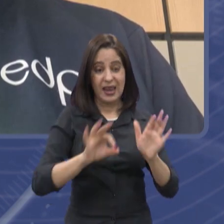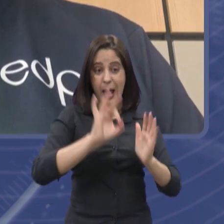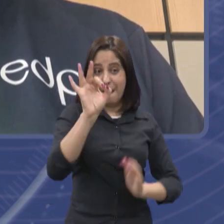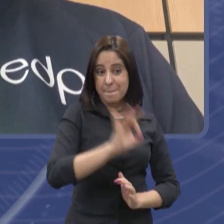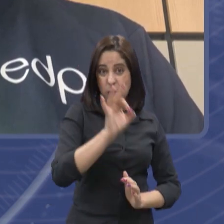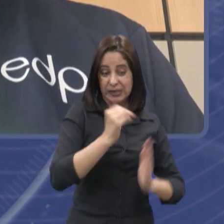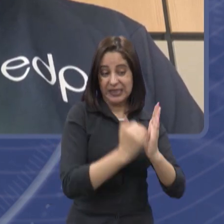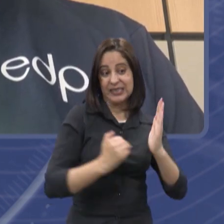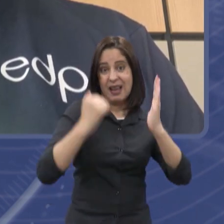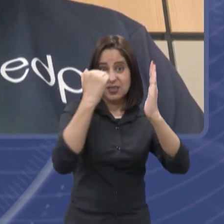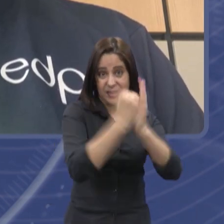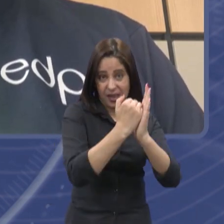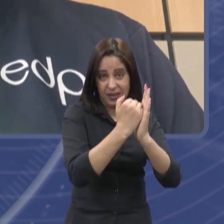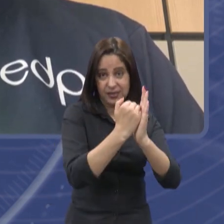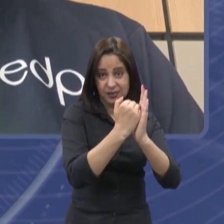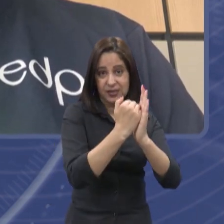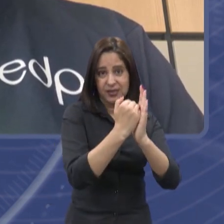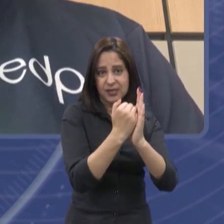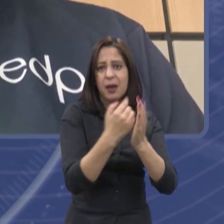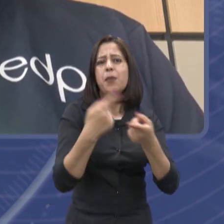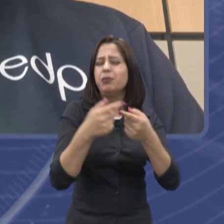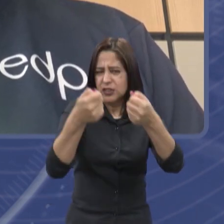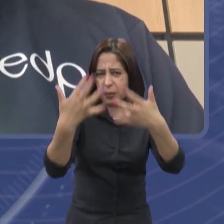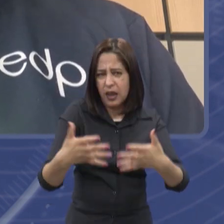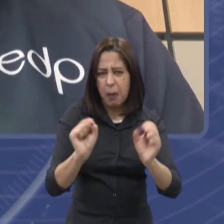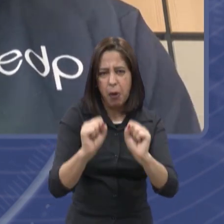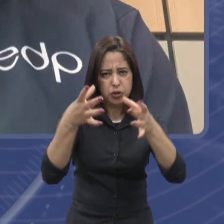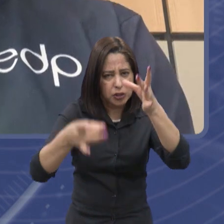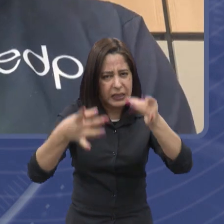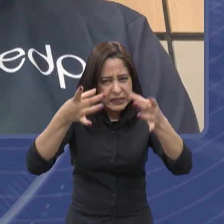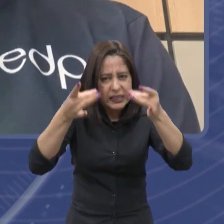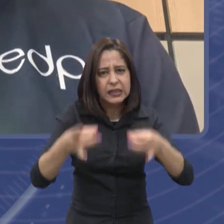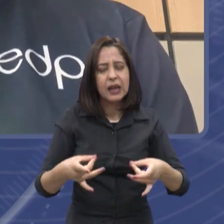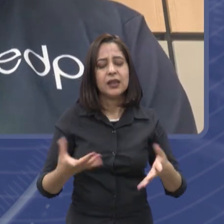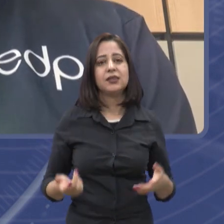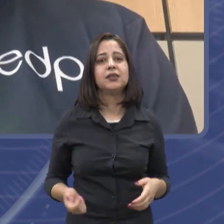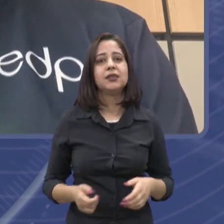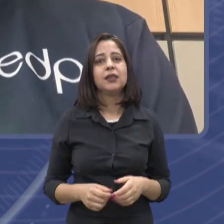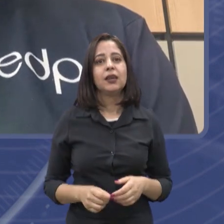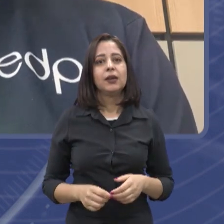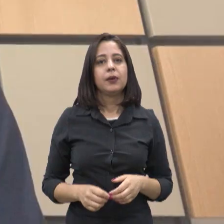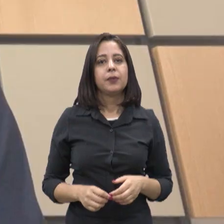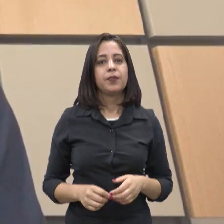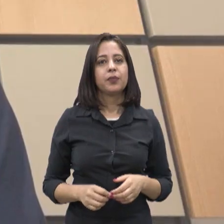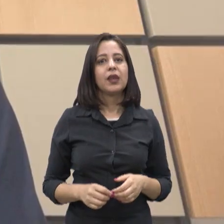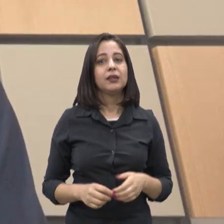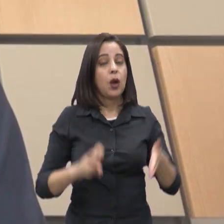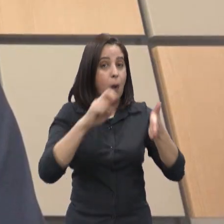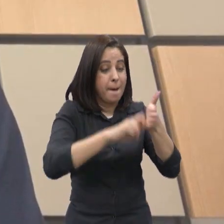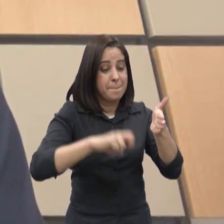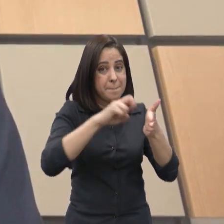custear tudo isso? Explica para a gente na prática. As bandeiras tarifárias, elas têm,